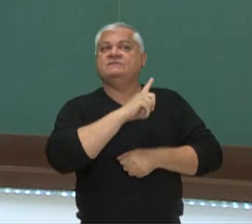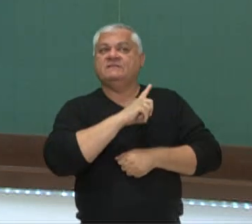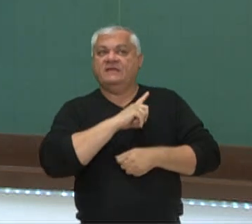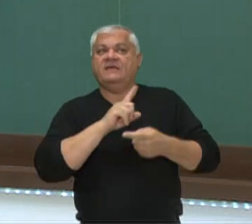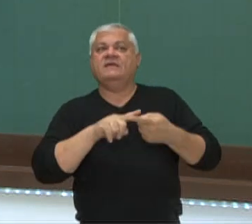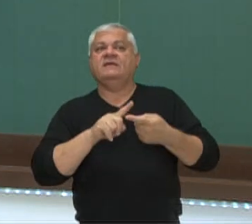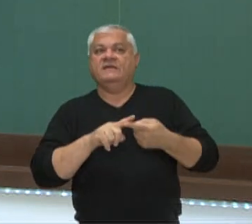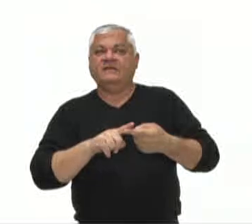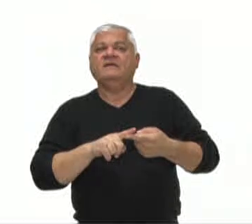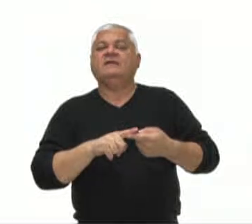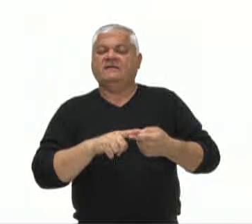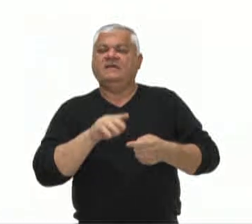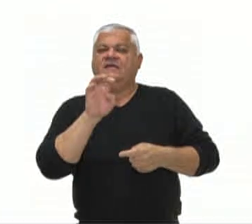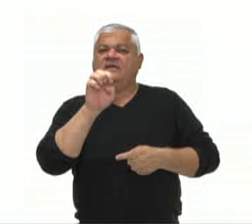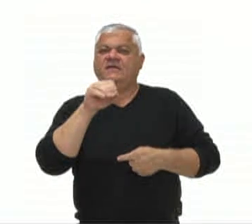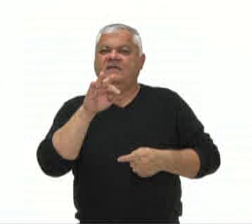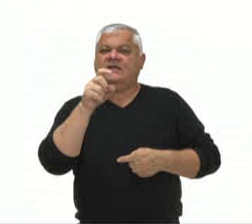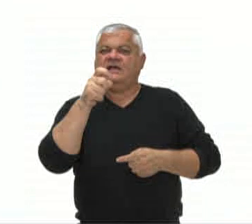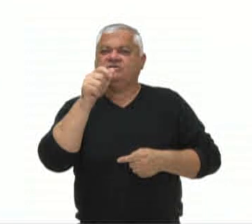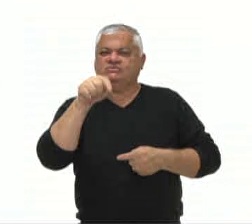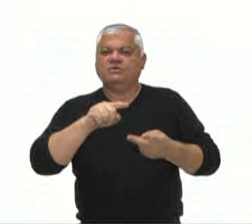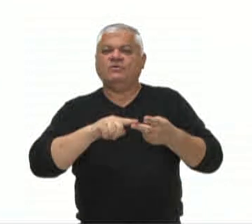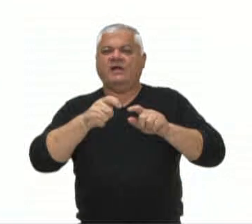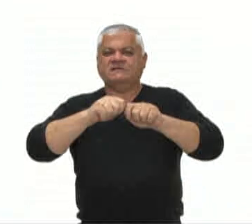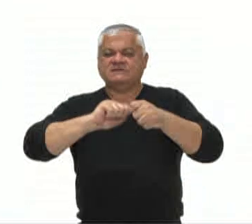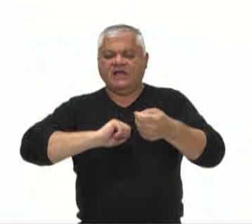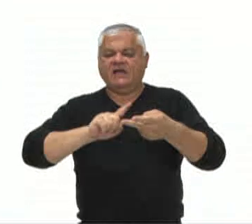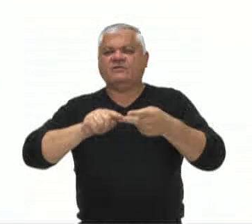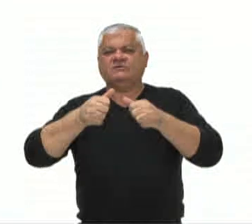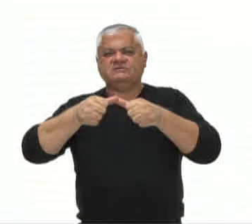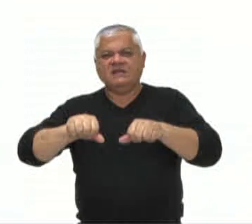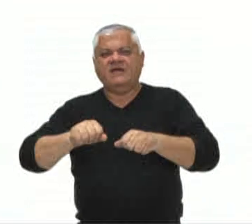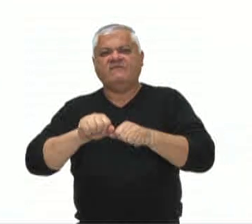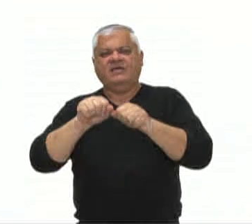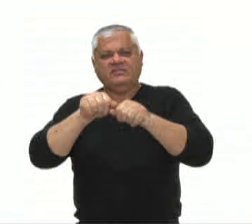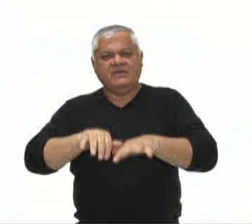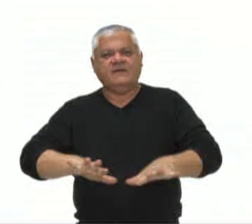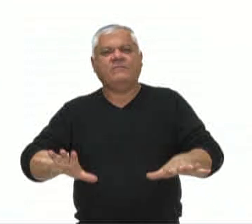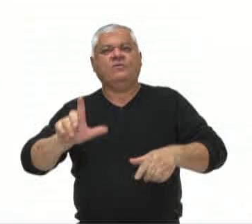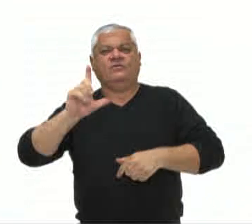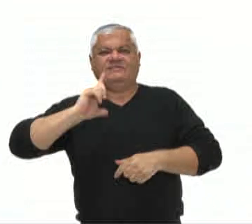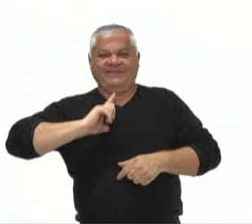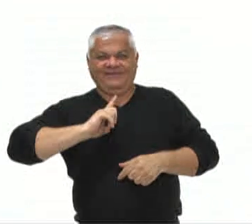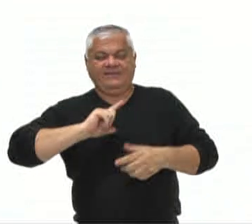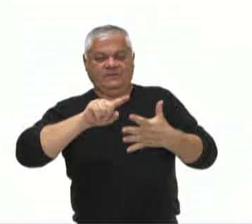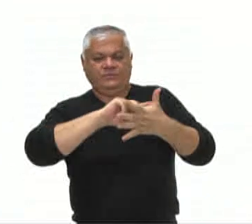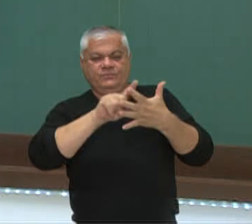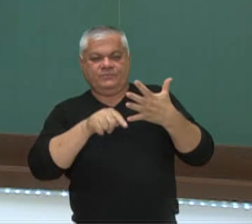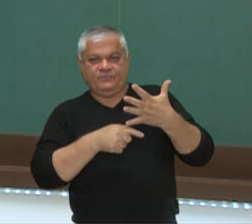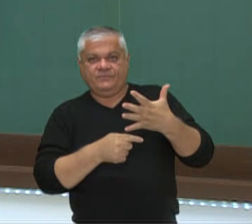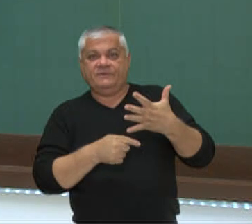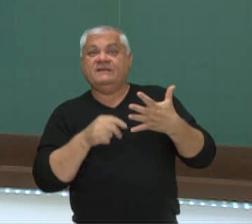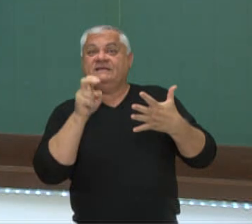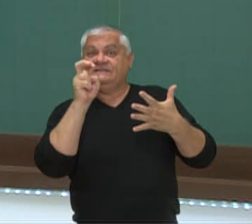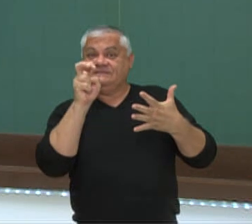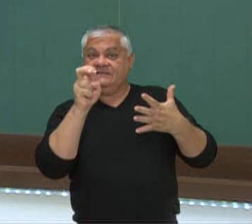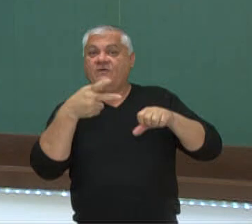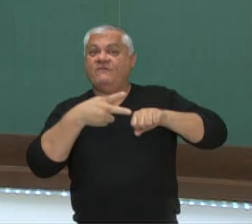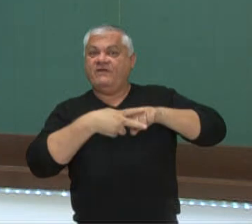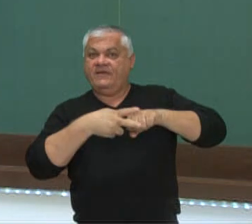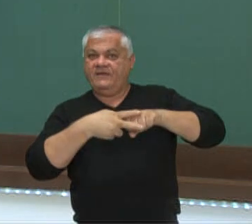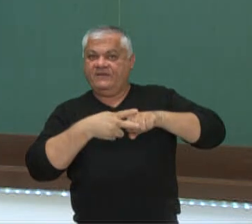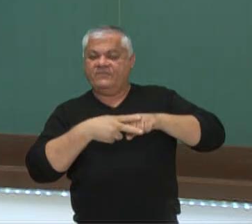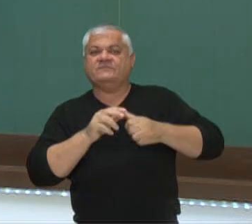Temos o encaixou, o estavam, o rasgaram, o derramou e o tem. Cinco orações, cinco